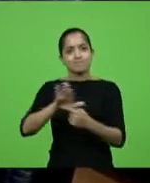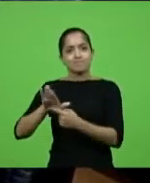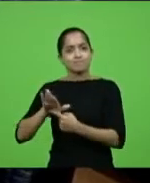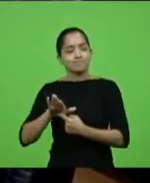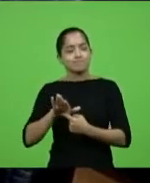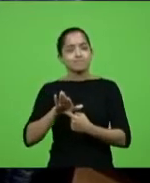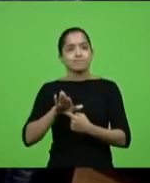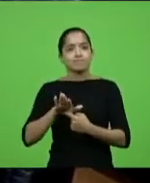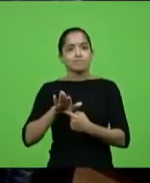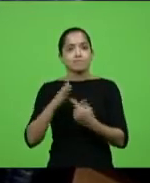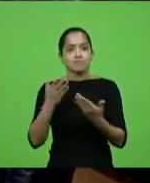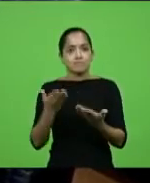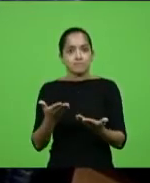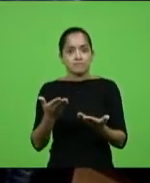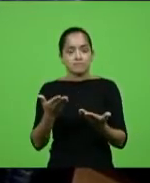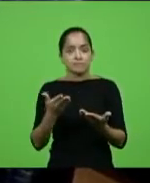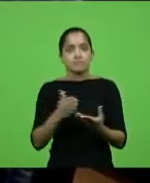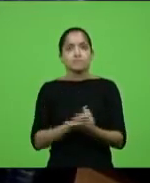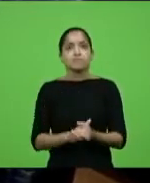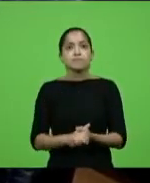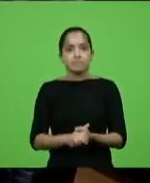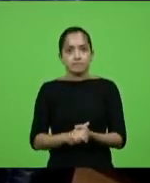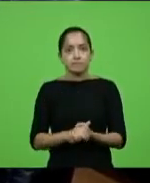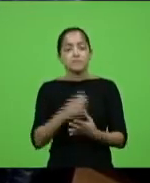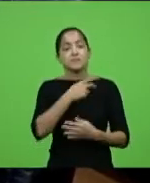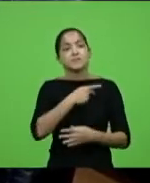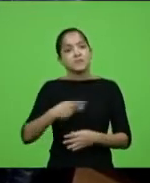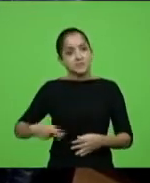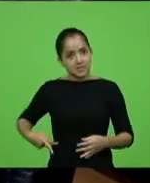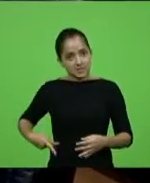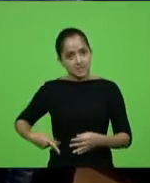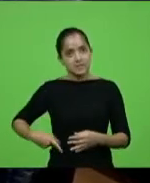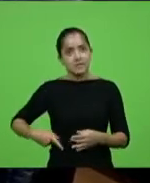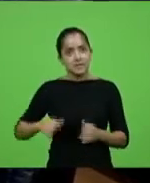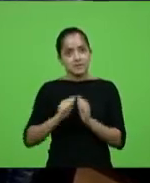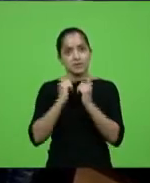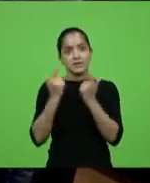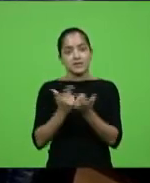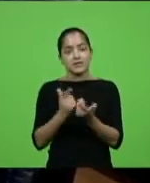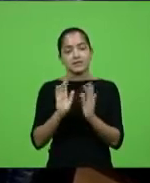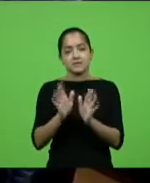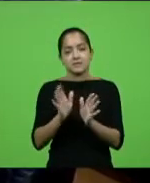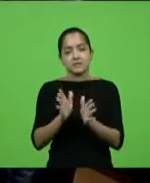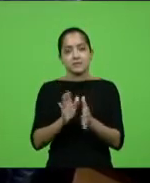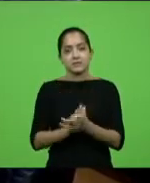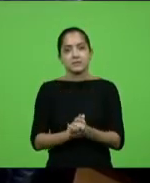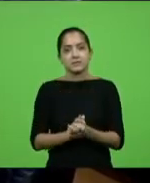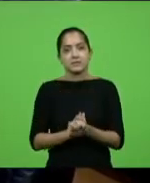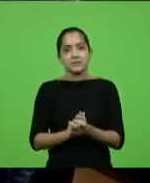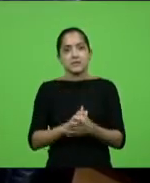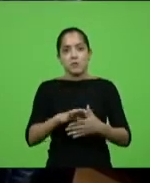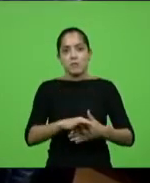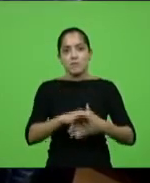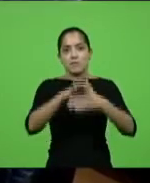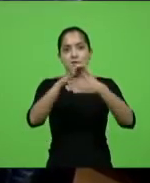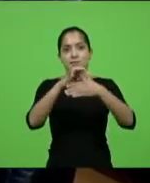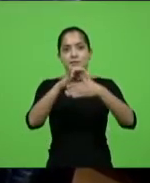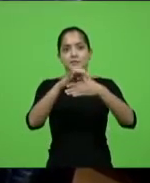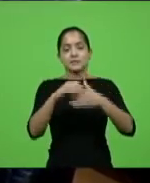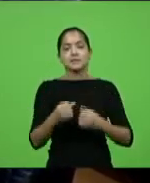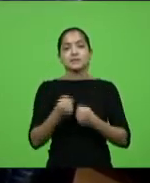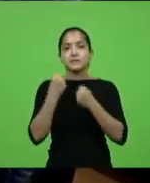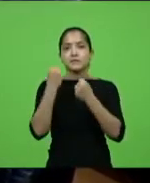Legislativa e chegou à presidência da casa. Portanto, uma liderança expressiva que